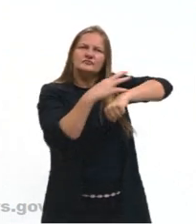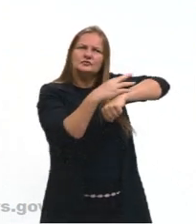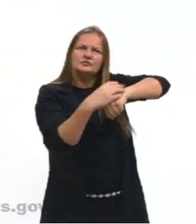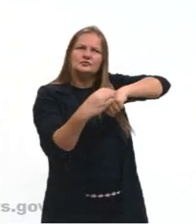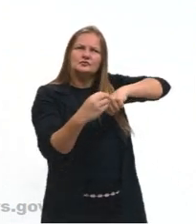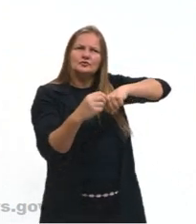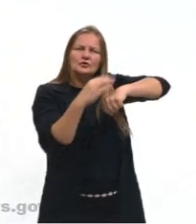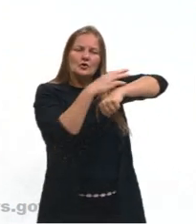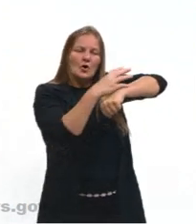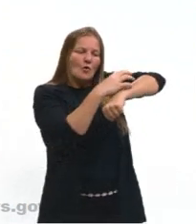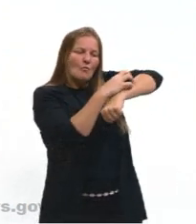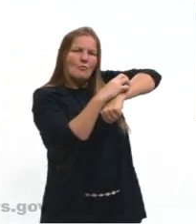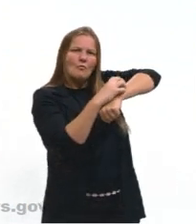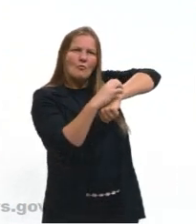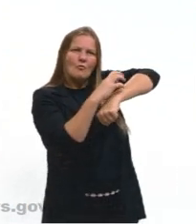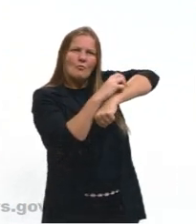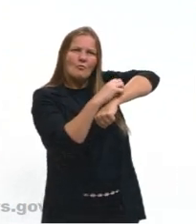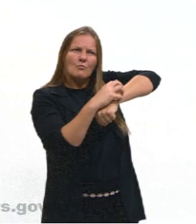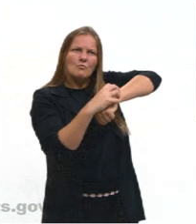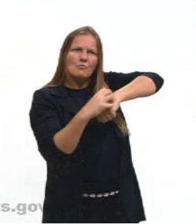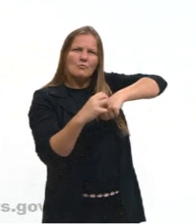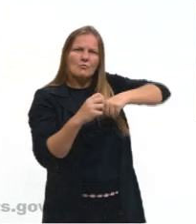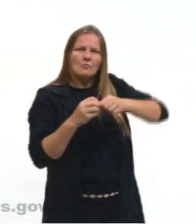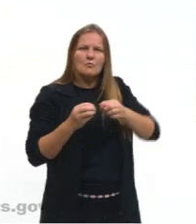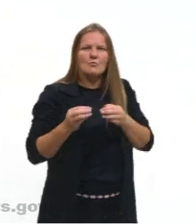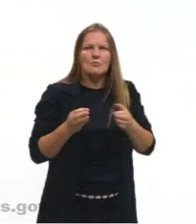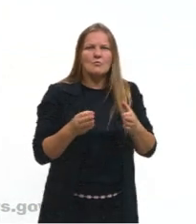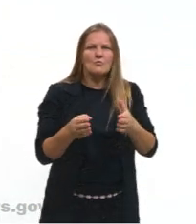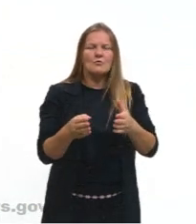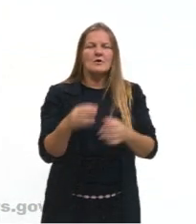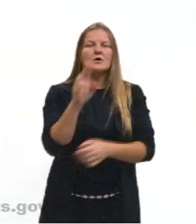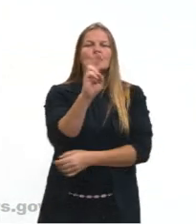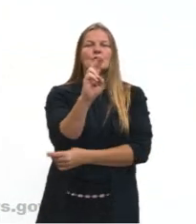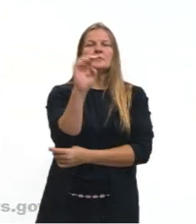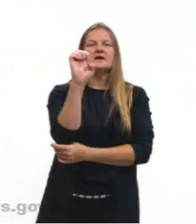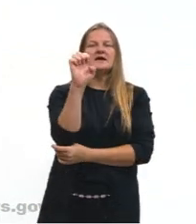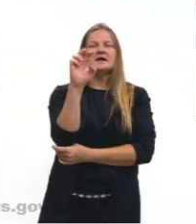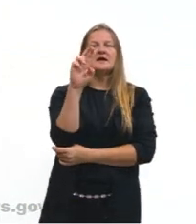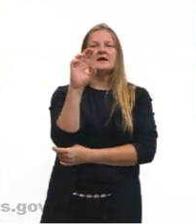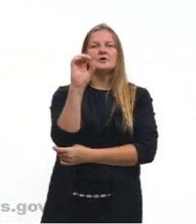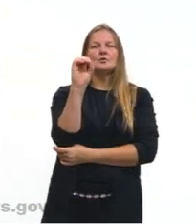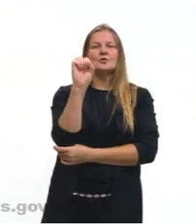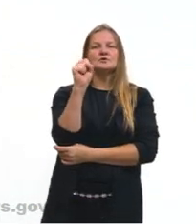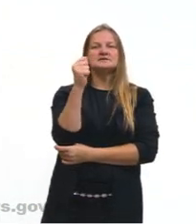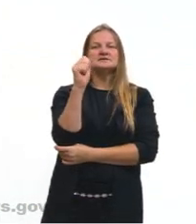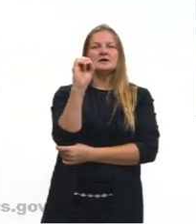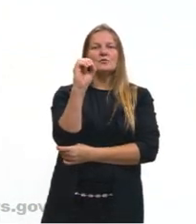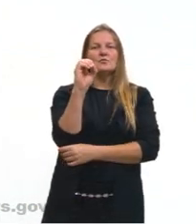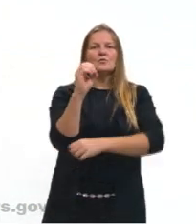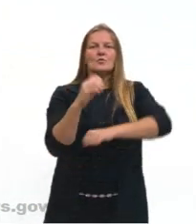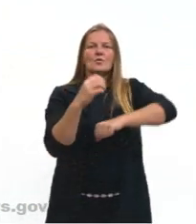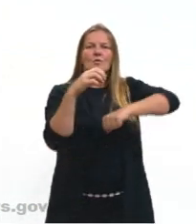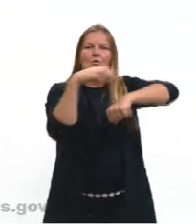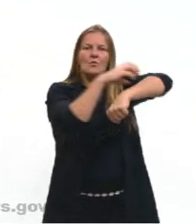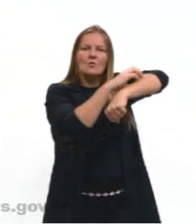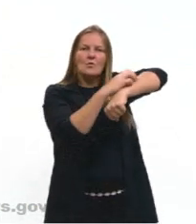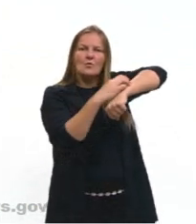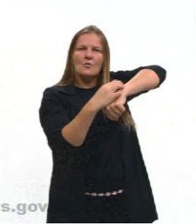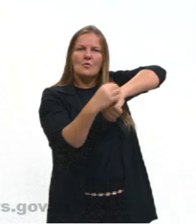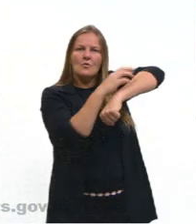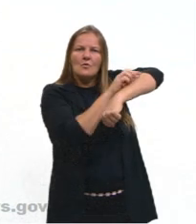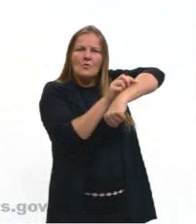carregada. Quando a gente carrega, gente chama isso de erosão. Então, é o processo de desgaste e transporte,